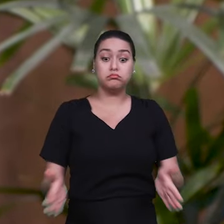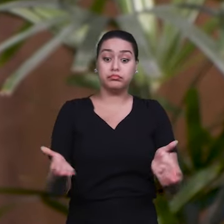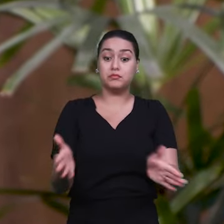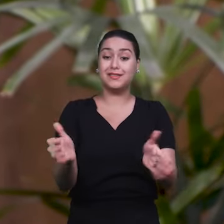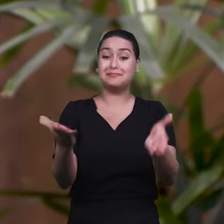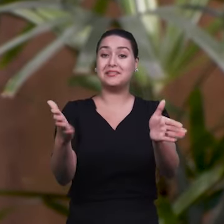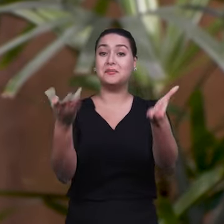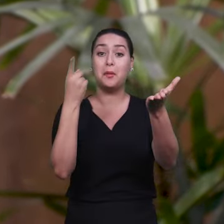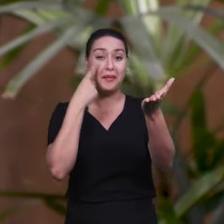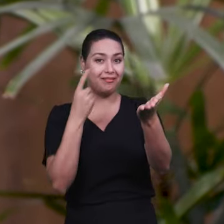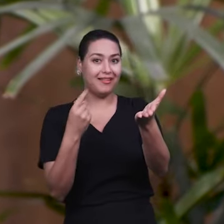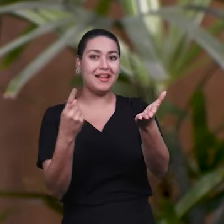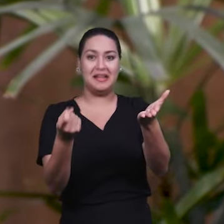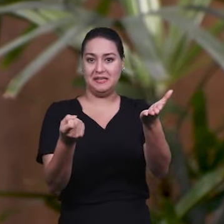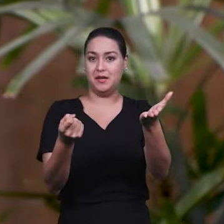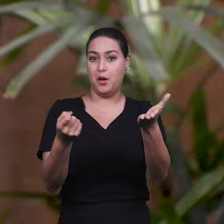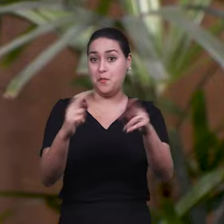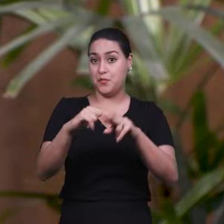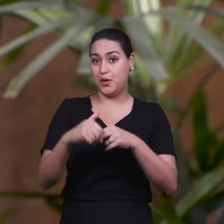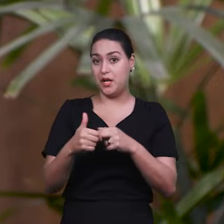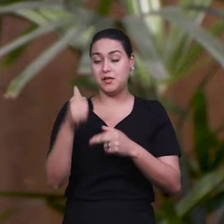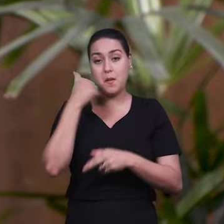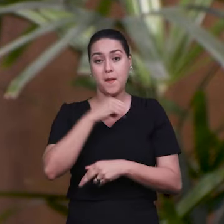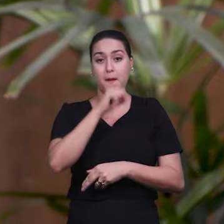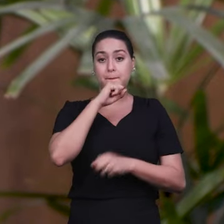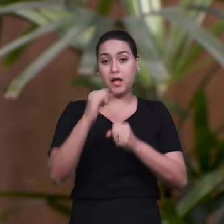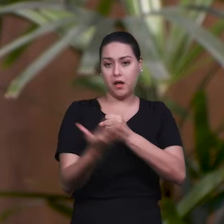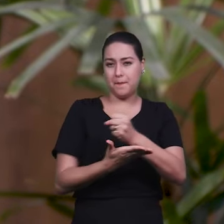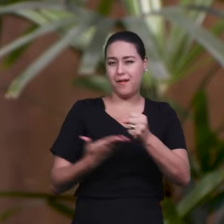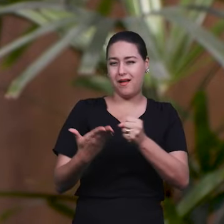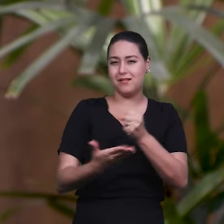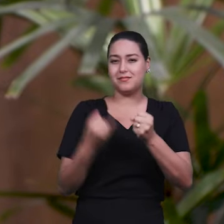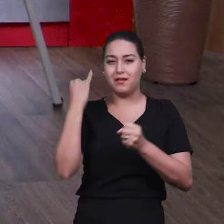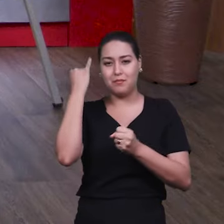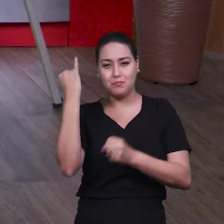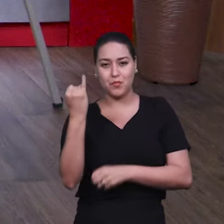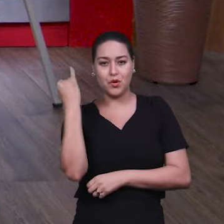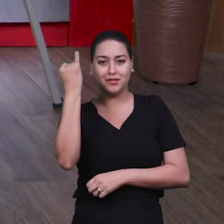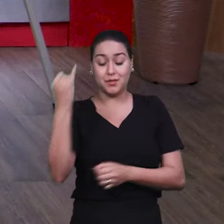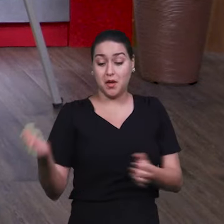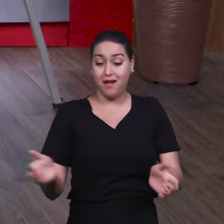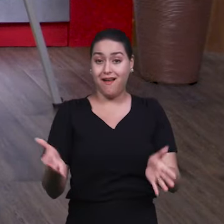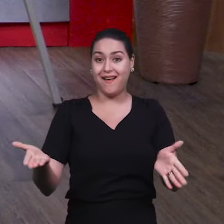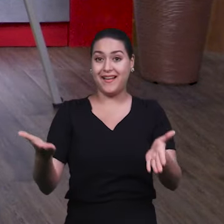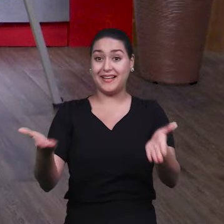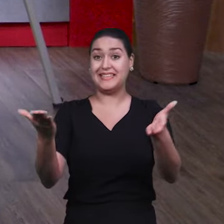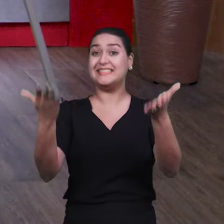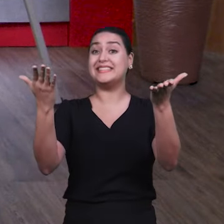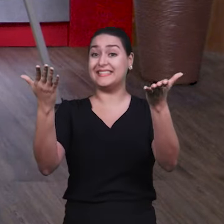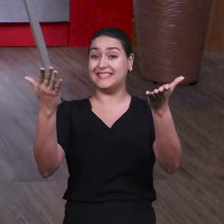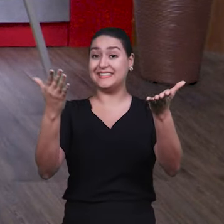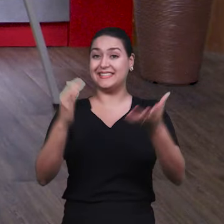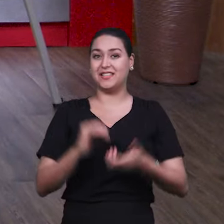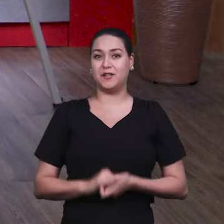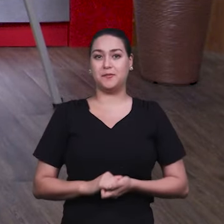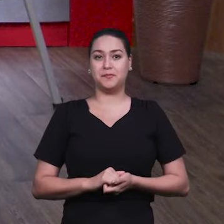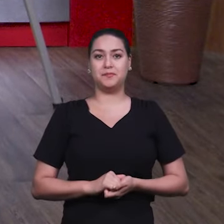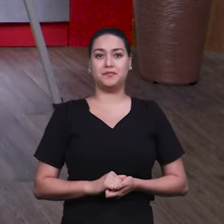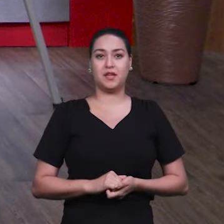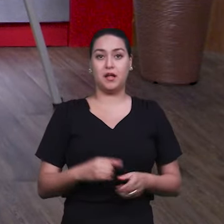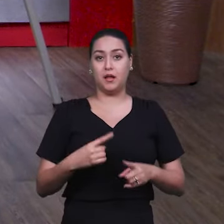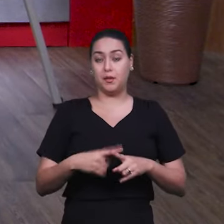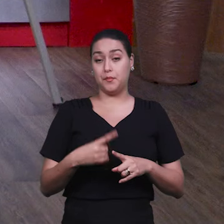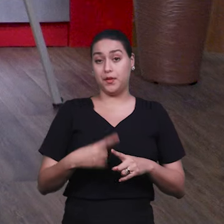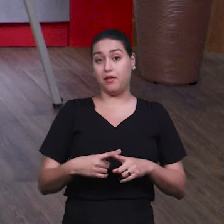Então, os pais, é fundamental o acompanhamento dos pais. Observar, né? E, às vezes, esse interesse, ele nunca vai ocorrer se não